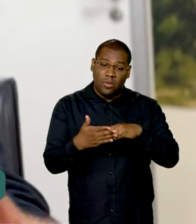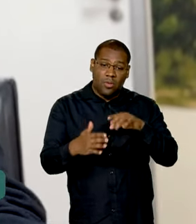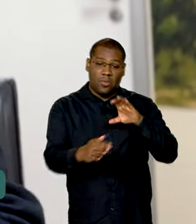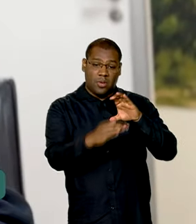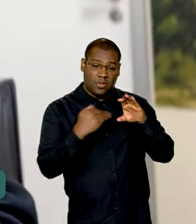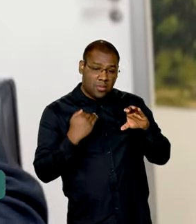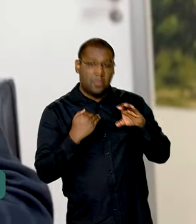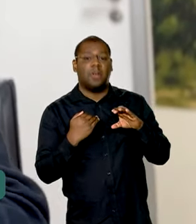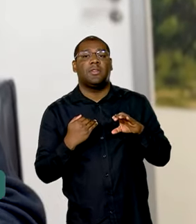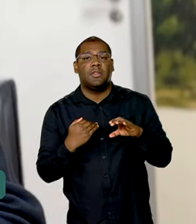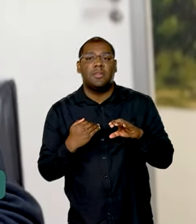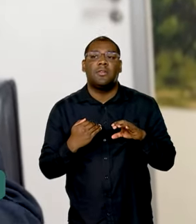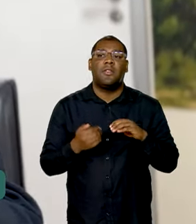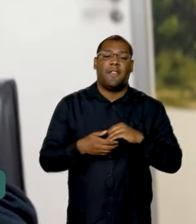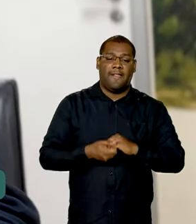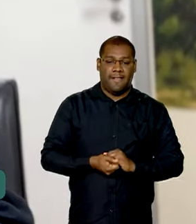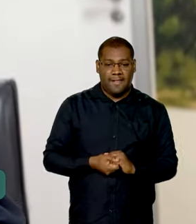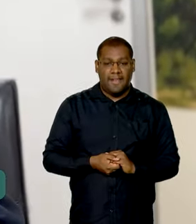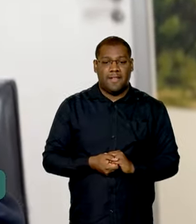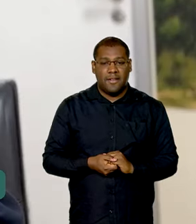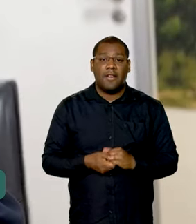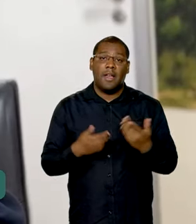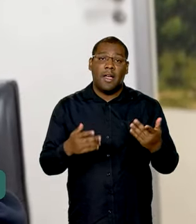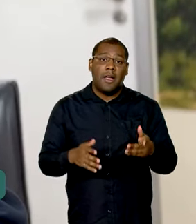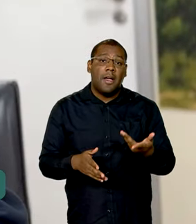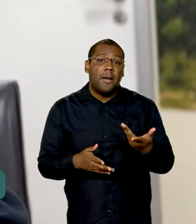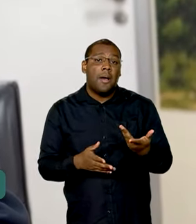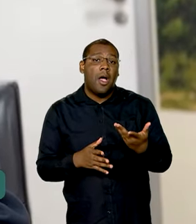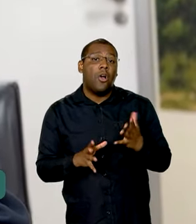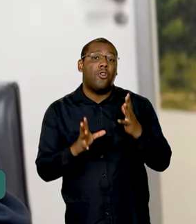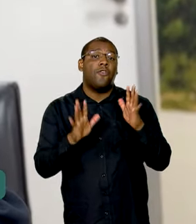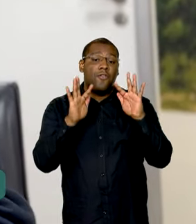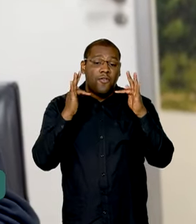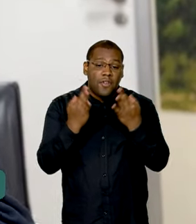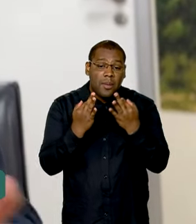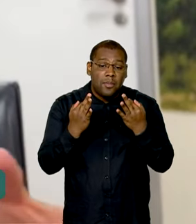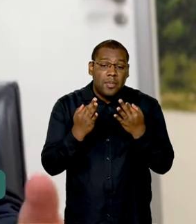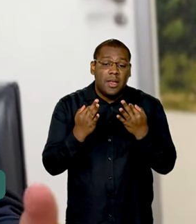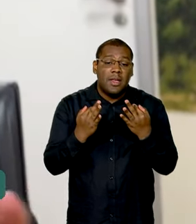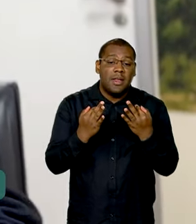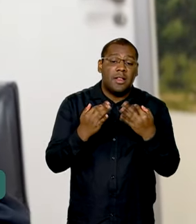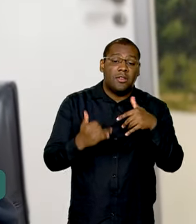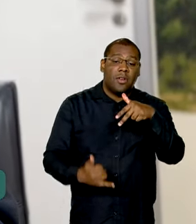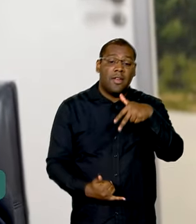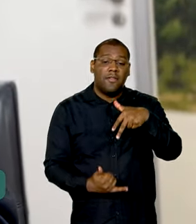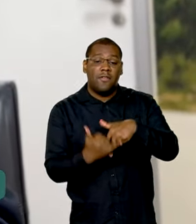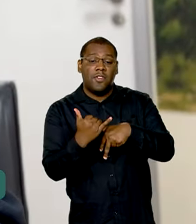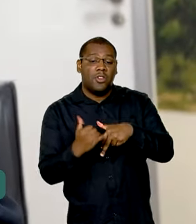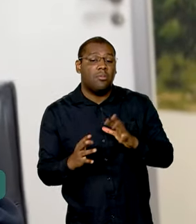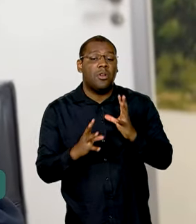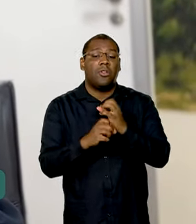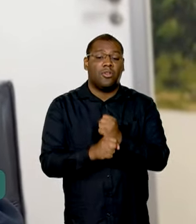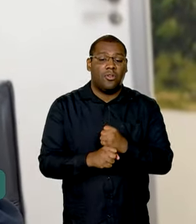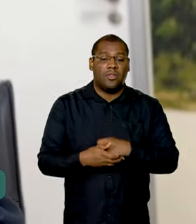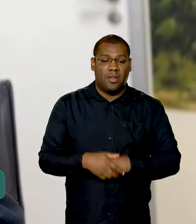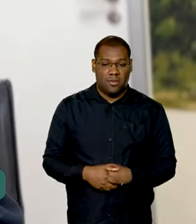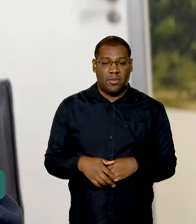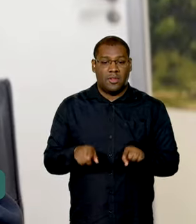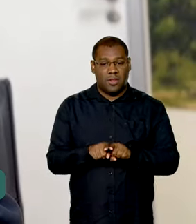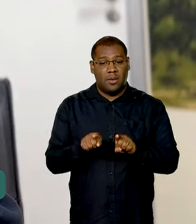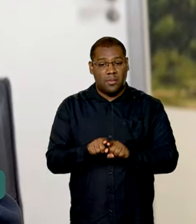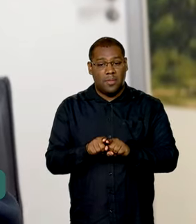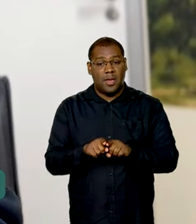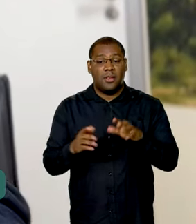danos, as justificativas, o número de famílias afetadas, o número de cestas de alimento a serem